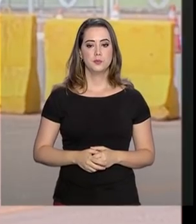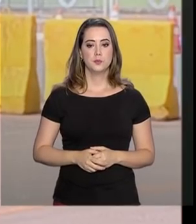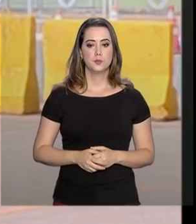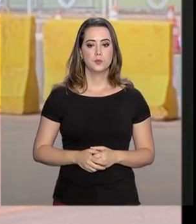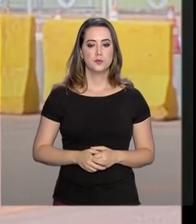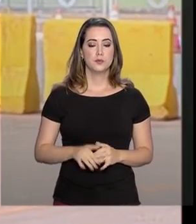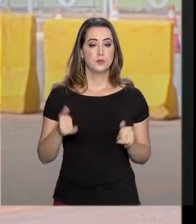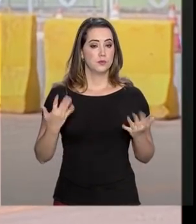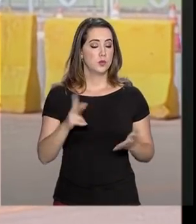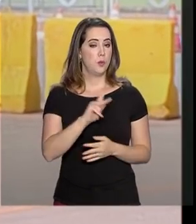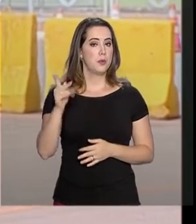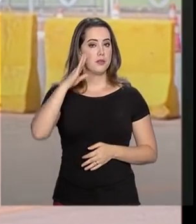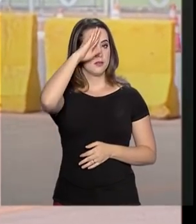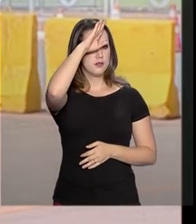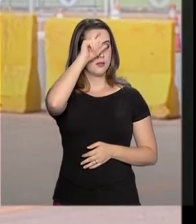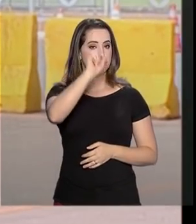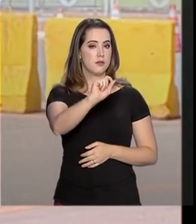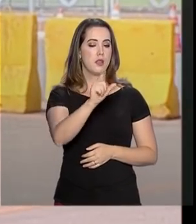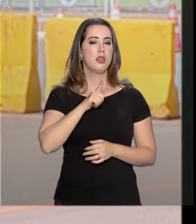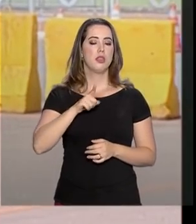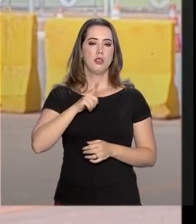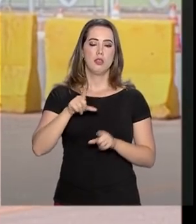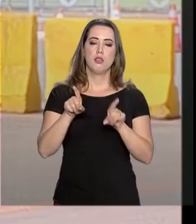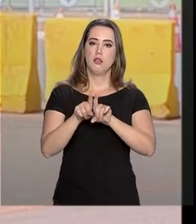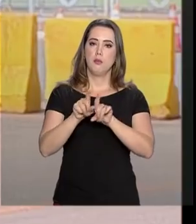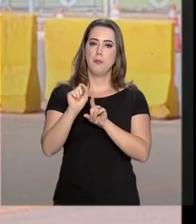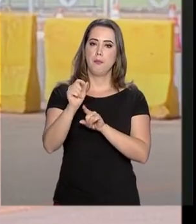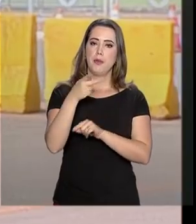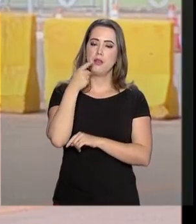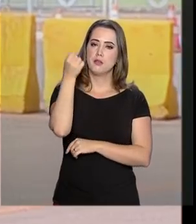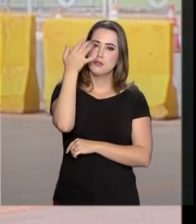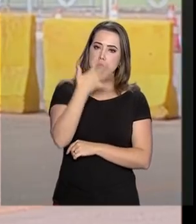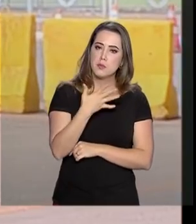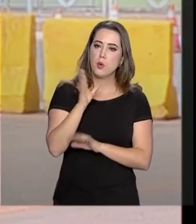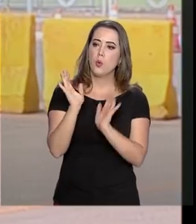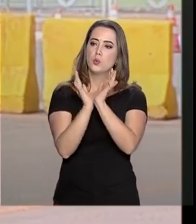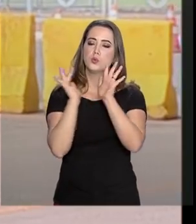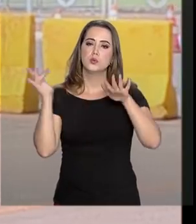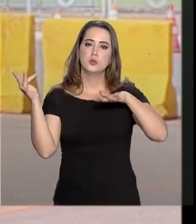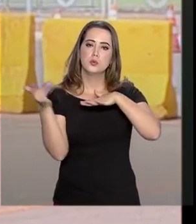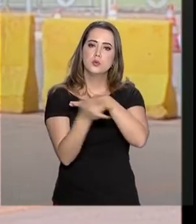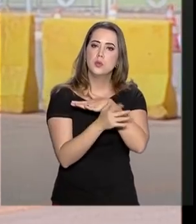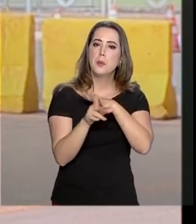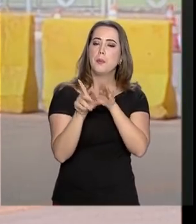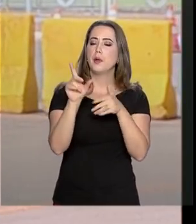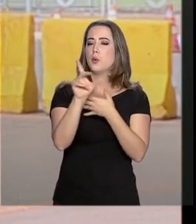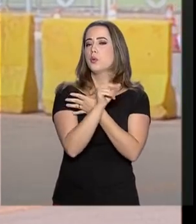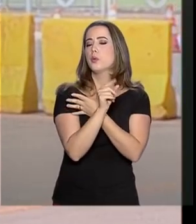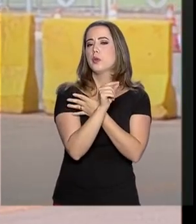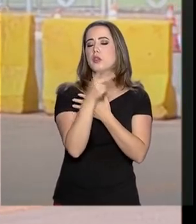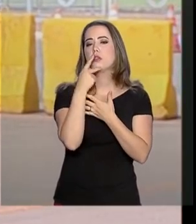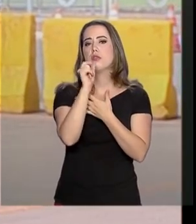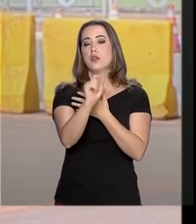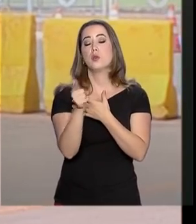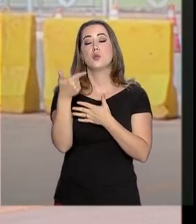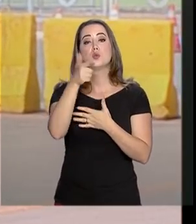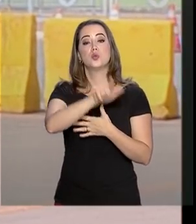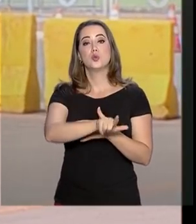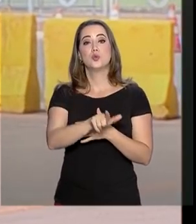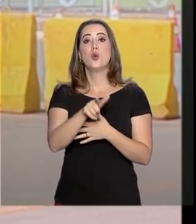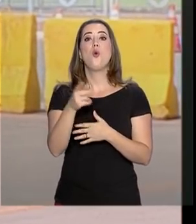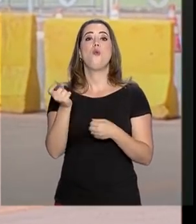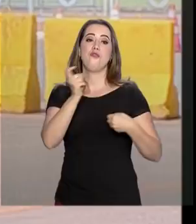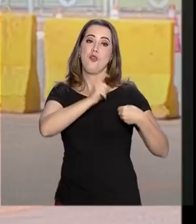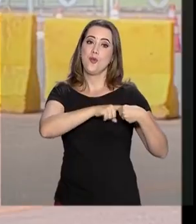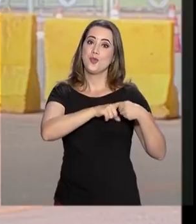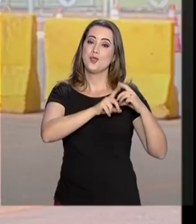Bom, o presidente da República, ele também comentou, né, nas suas redes sociais, pelo Twitter, ele falou que estava voltando, avisou